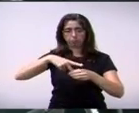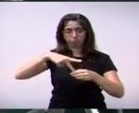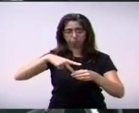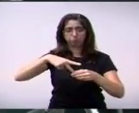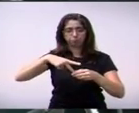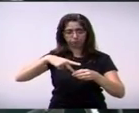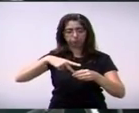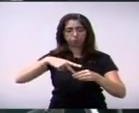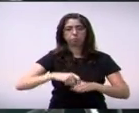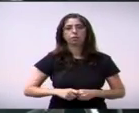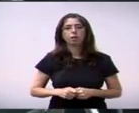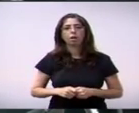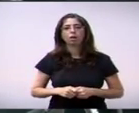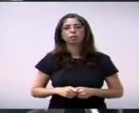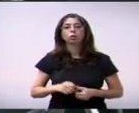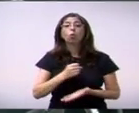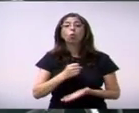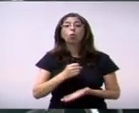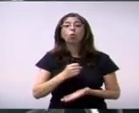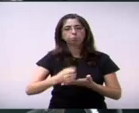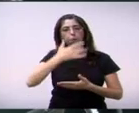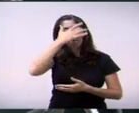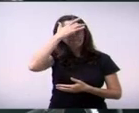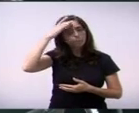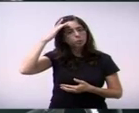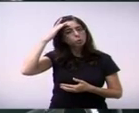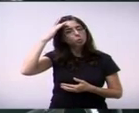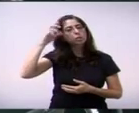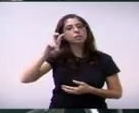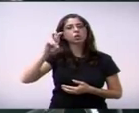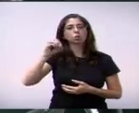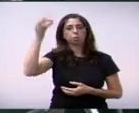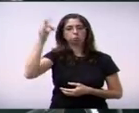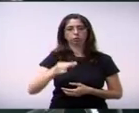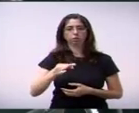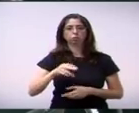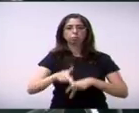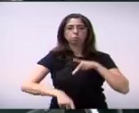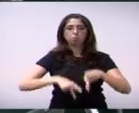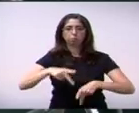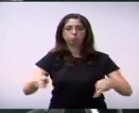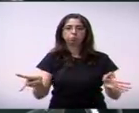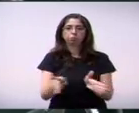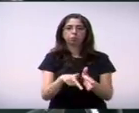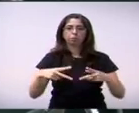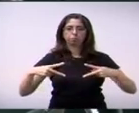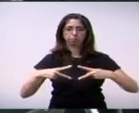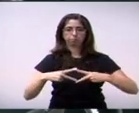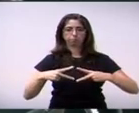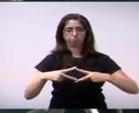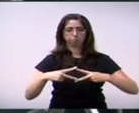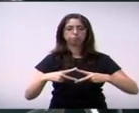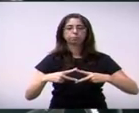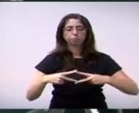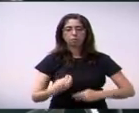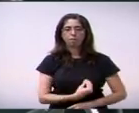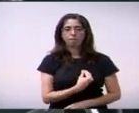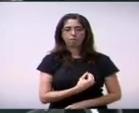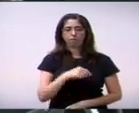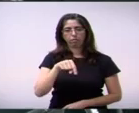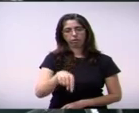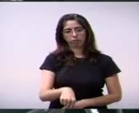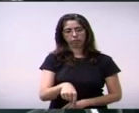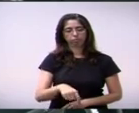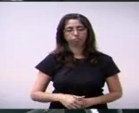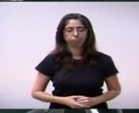e que preencherem mais de 50% de seu quadro, de funcionários admitindo